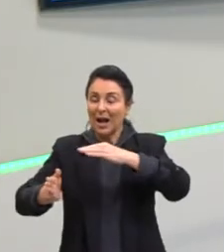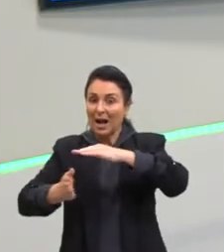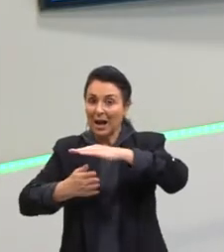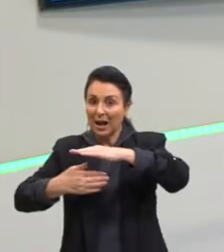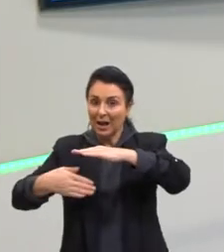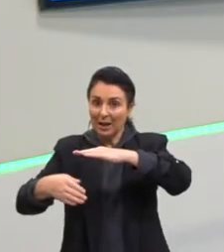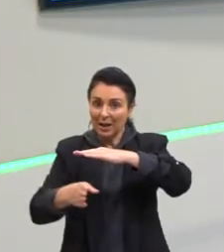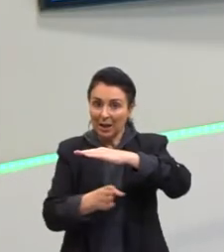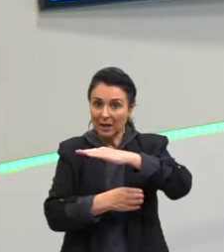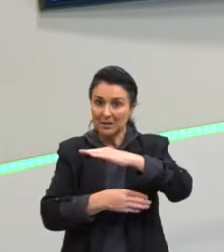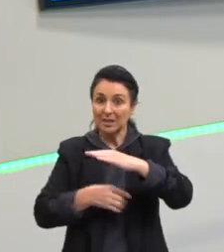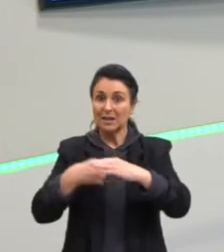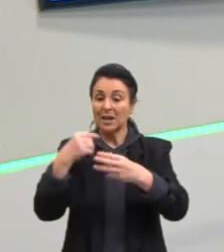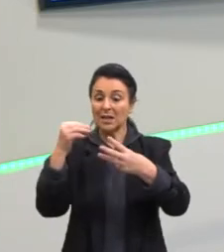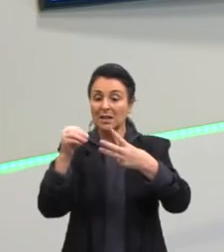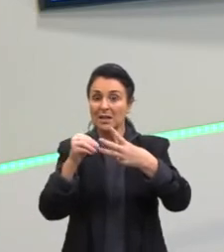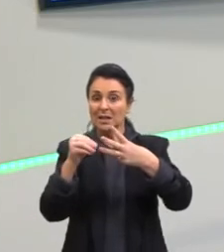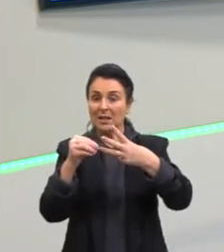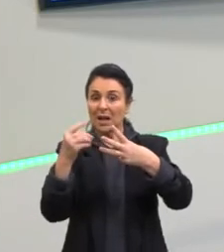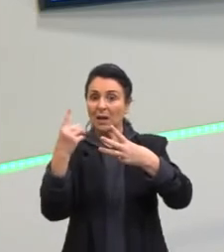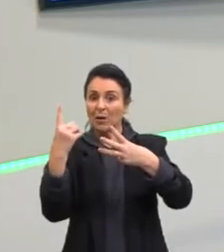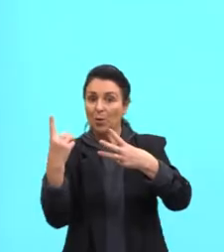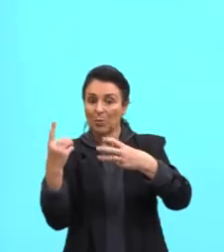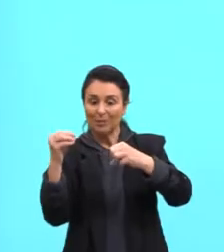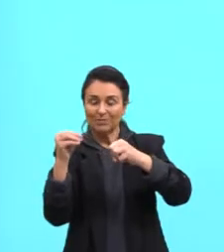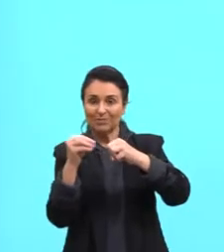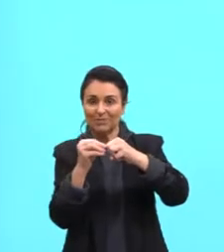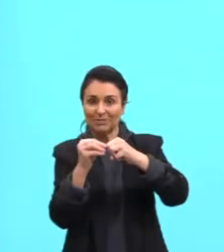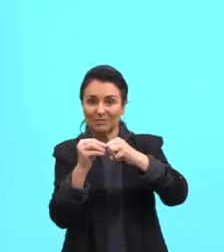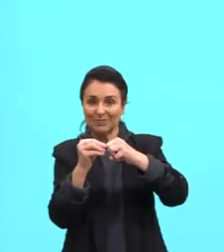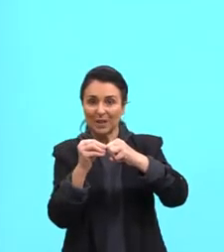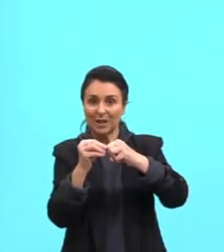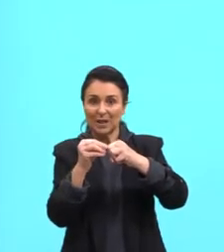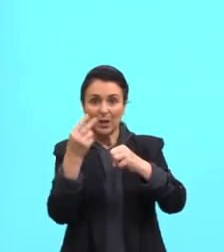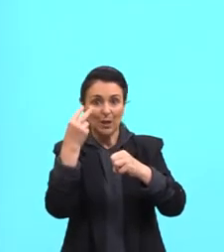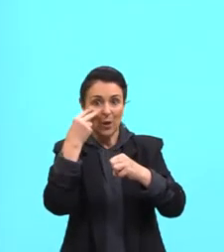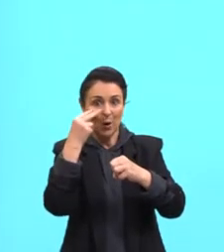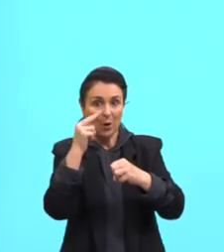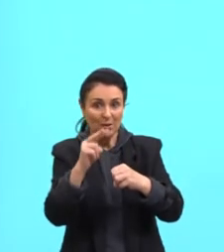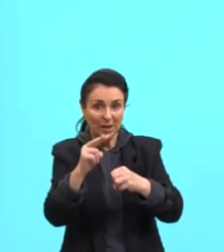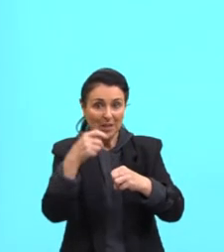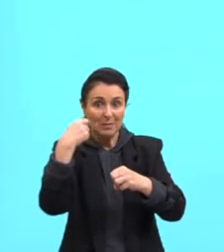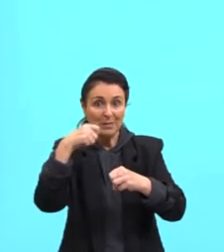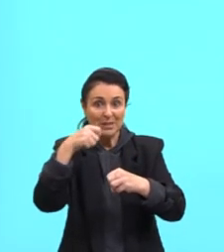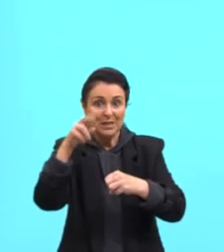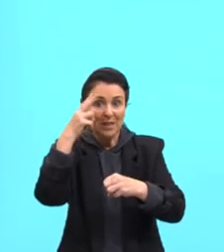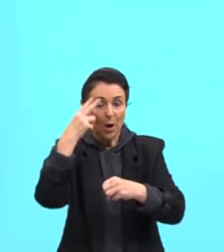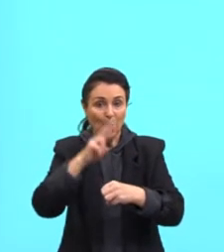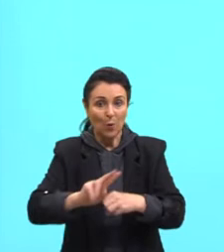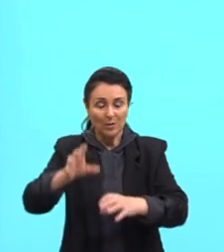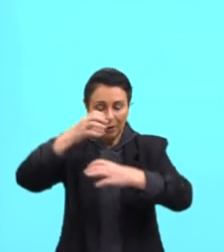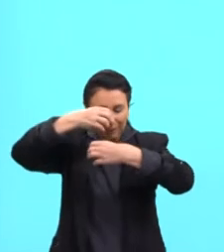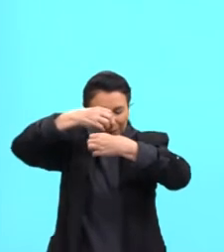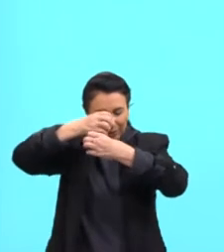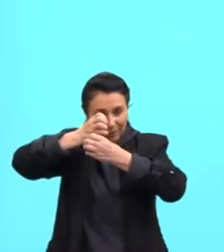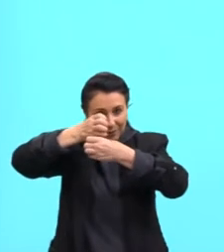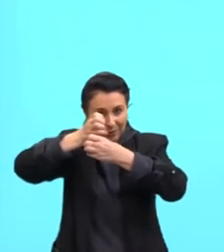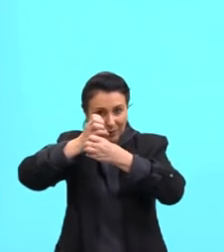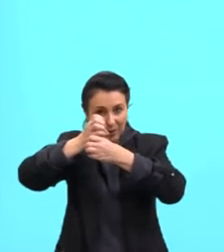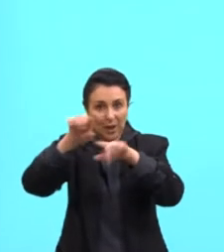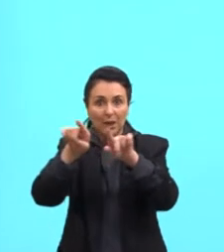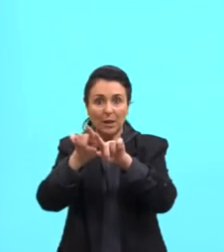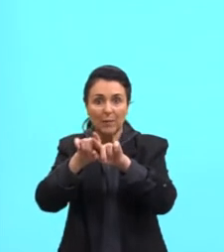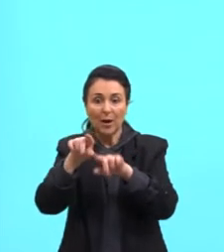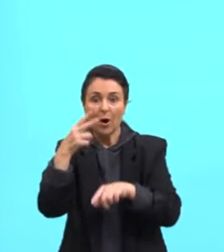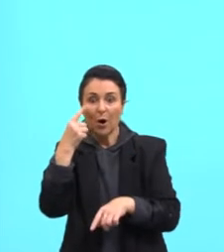unicelulares. Nós não conseguimos enxergar a olho nu. Nós precisamos, então, no microscópio. Podemos ver aqui nesse